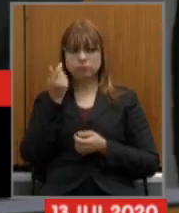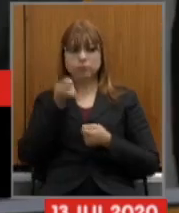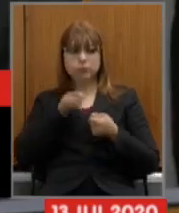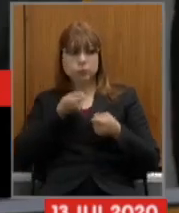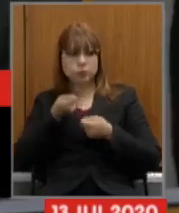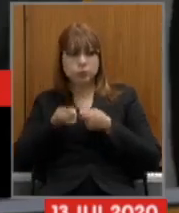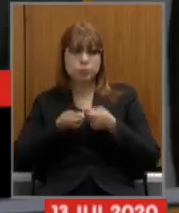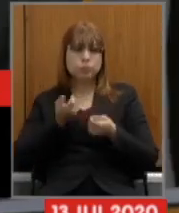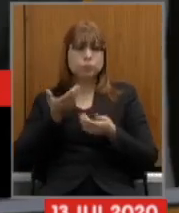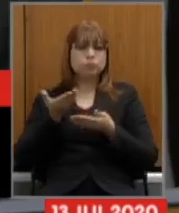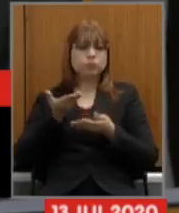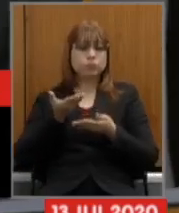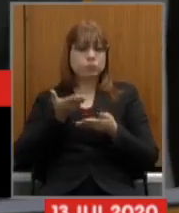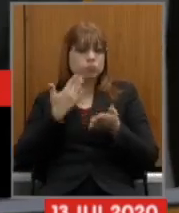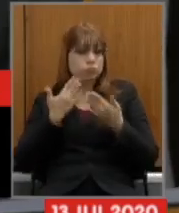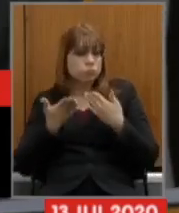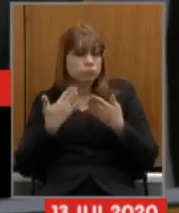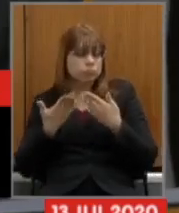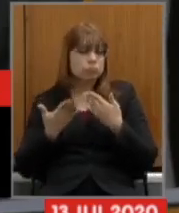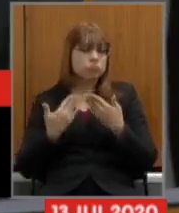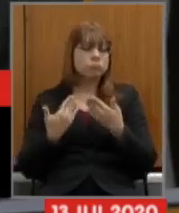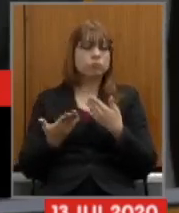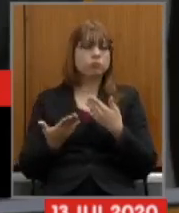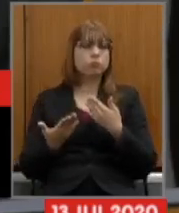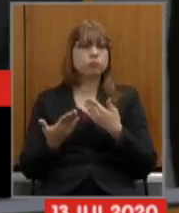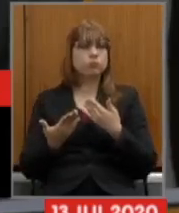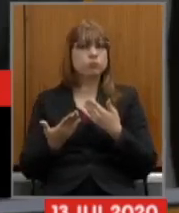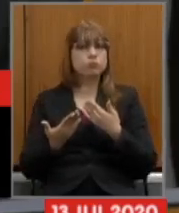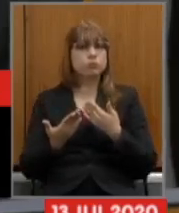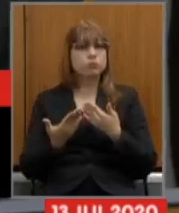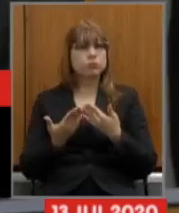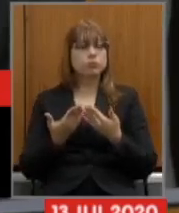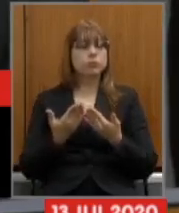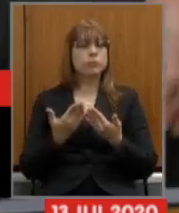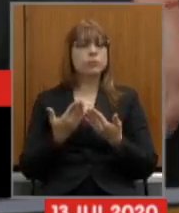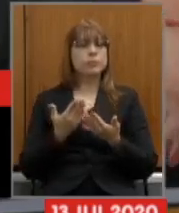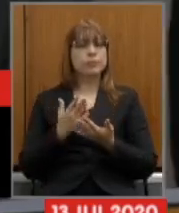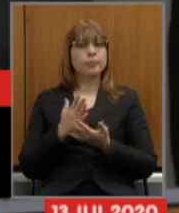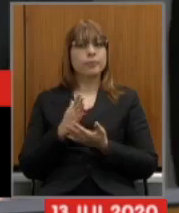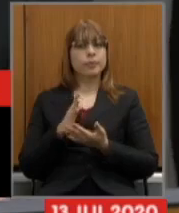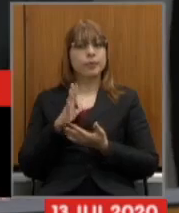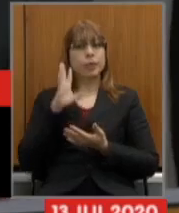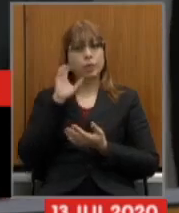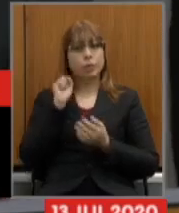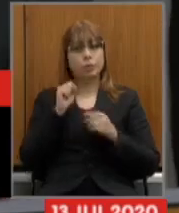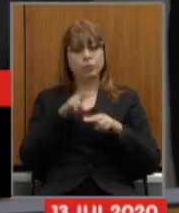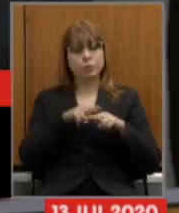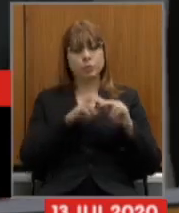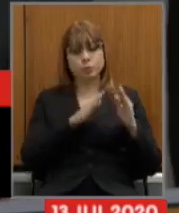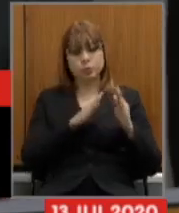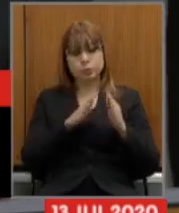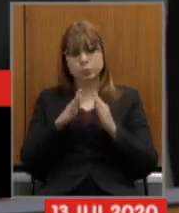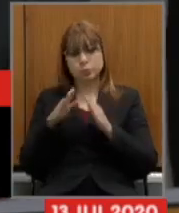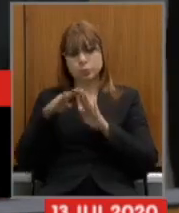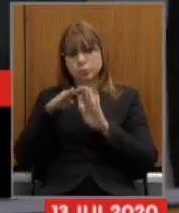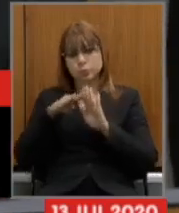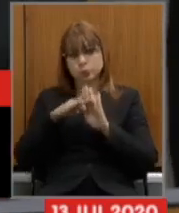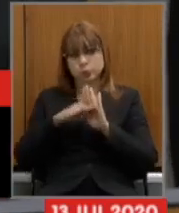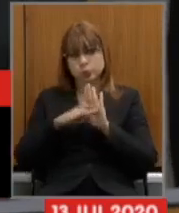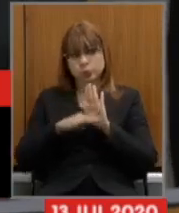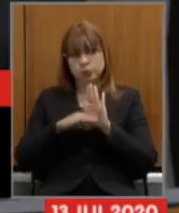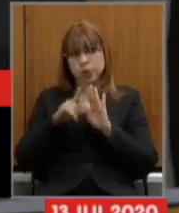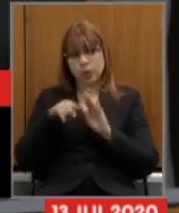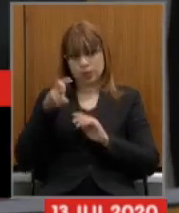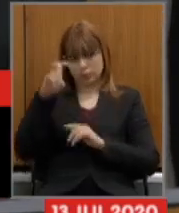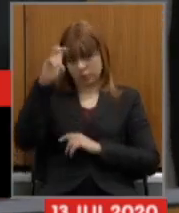e creio até que pelo cronograma que foi apresentado na quinta estaremos aí